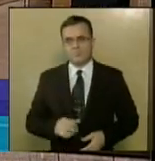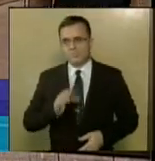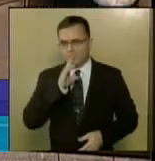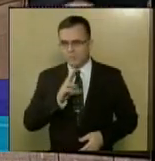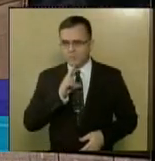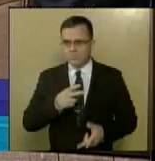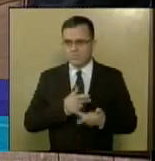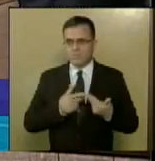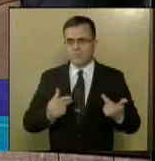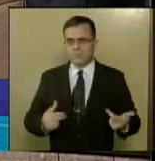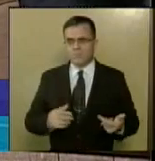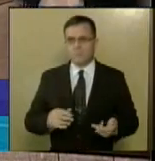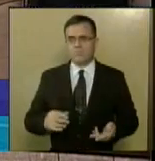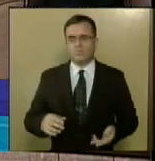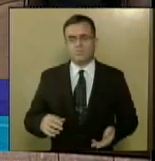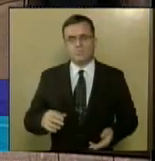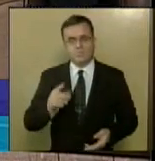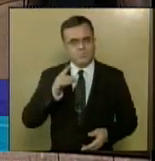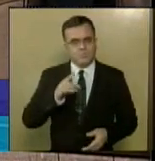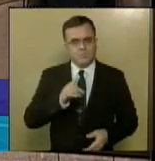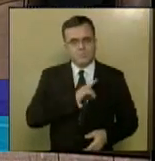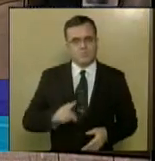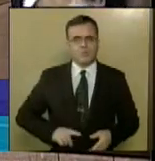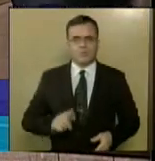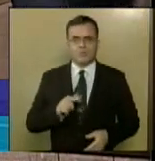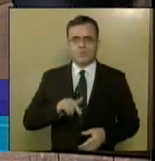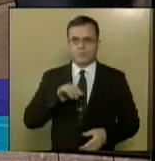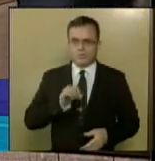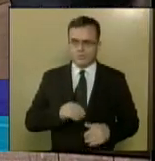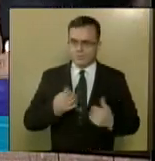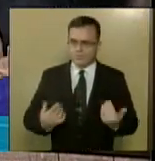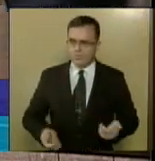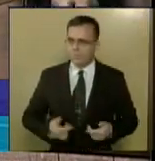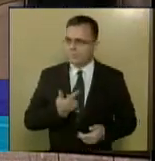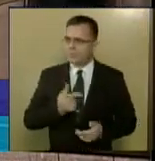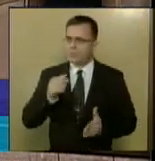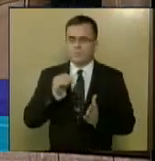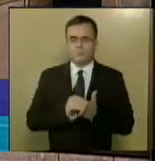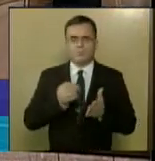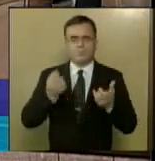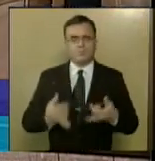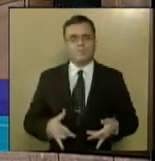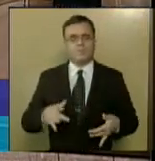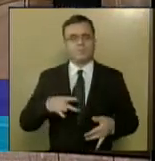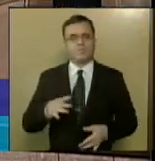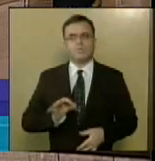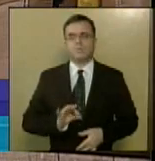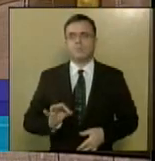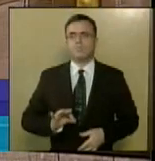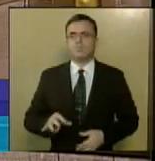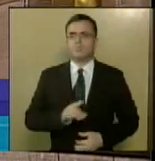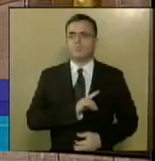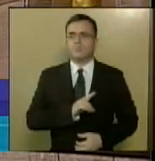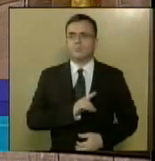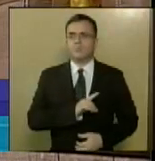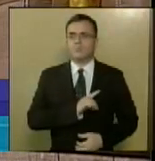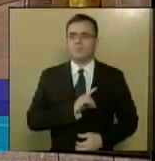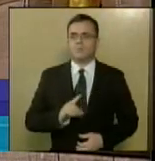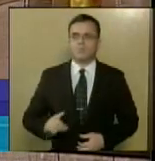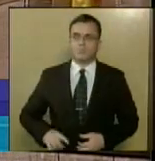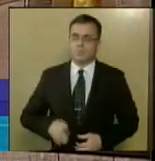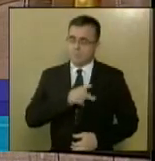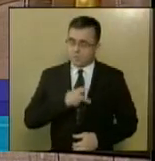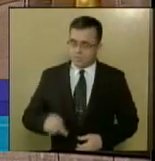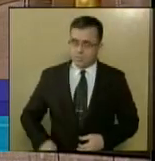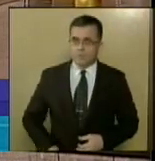indicações dos deputados Jorge Passos e Jair de Glória. Nove oradores inscritos para explicação pessoal. O deputado-presidente Luciano Bispo